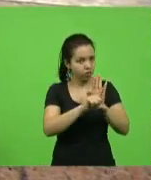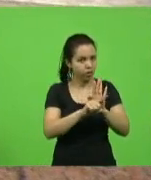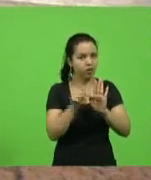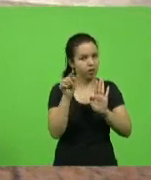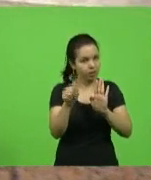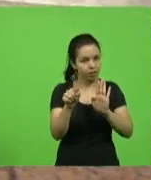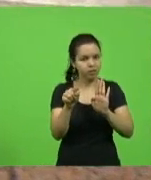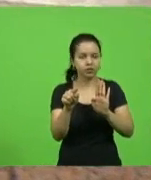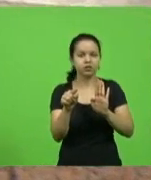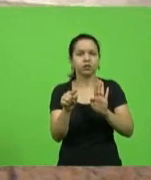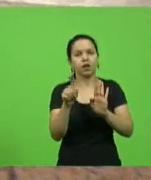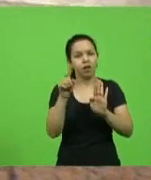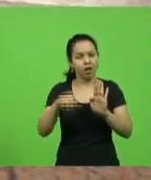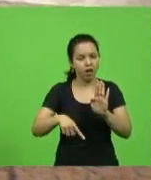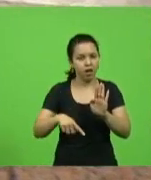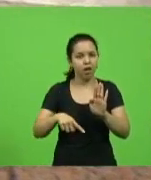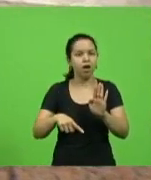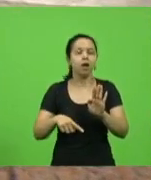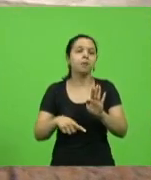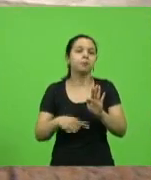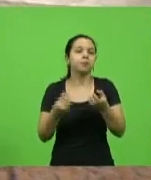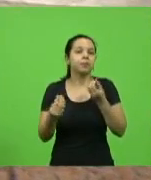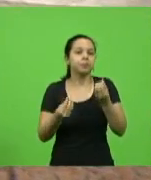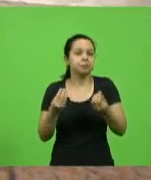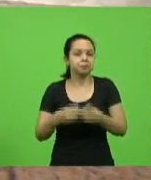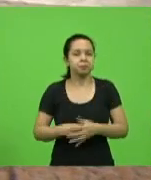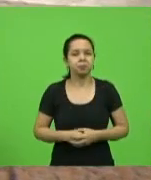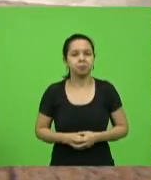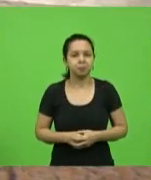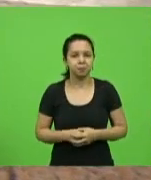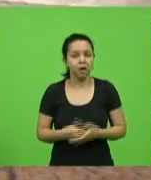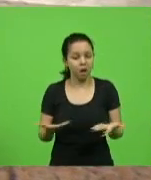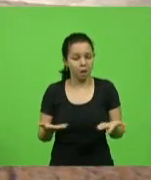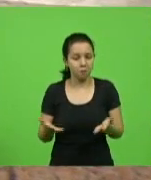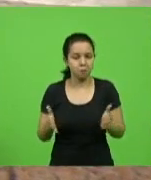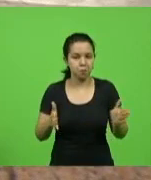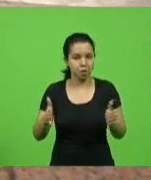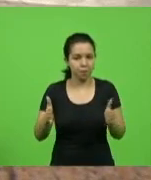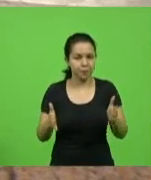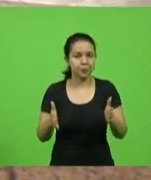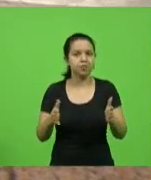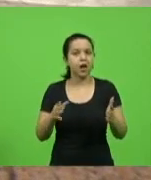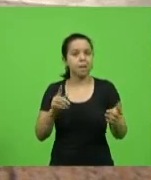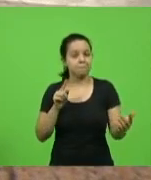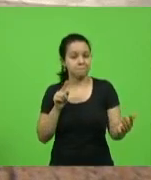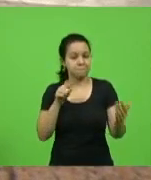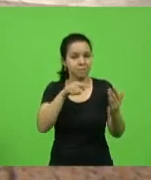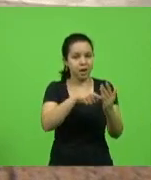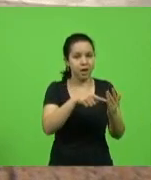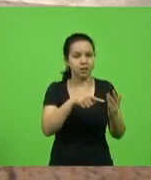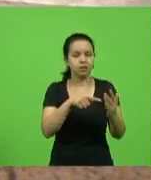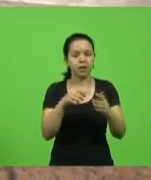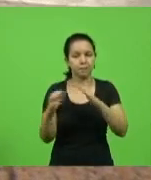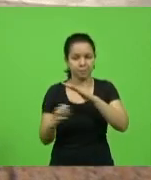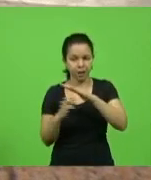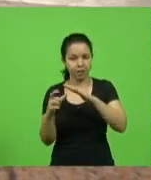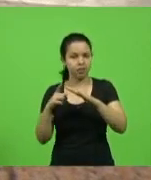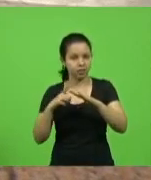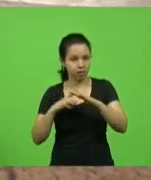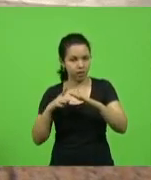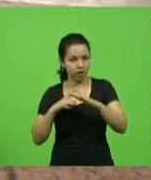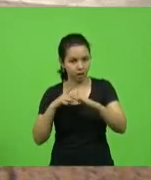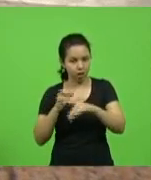justamente em função do momento das metas que empresas que têm os benefícios fiscais em Santa Catarina